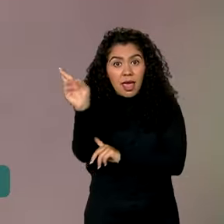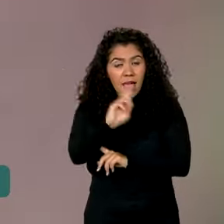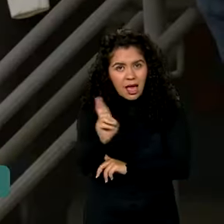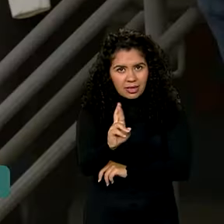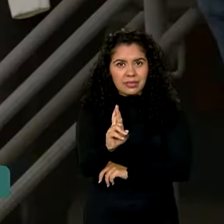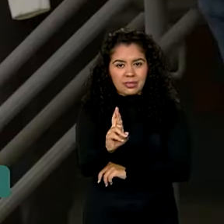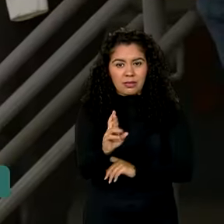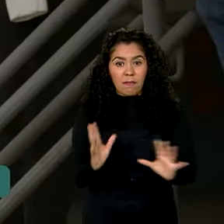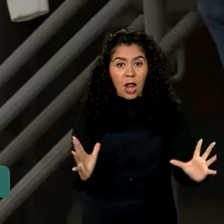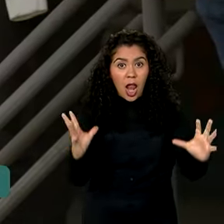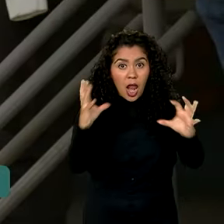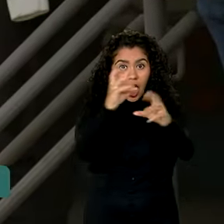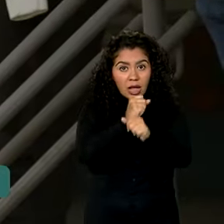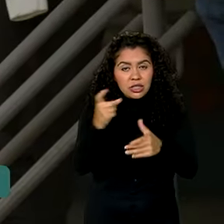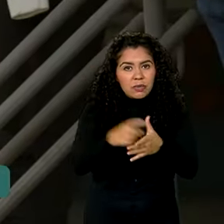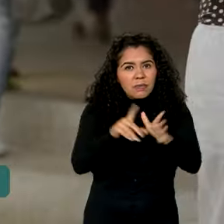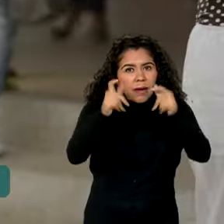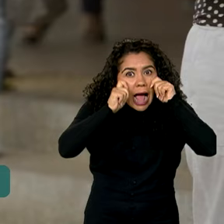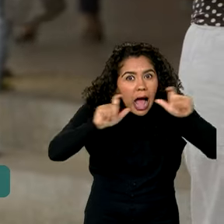dívidas.